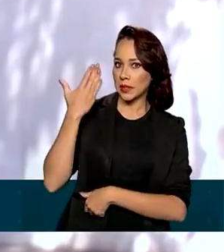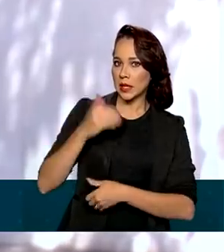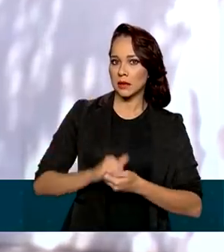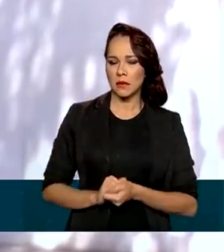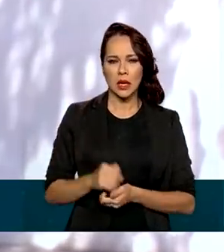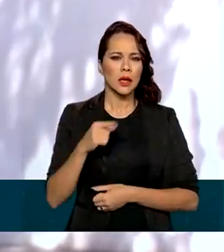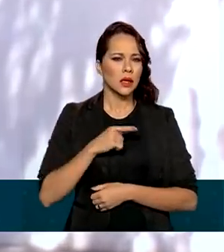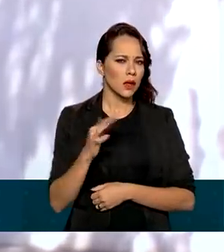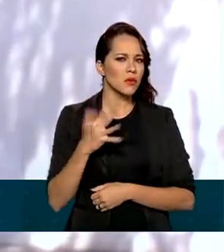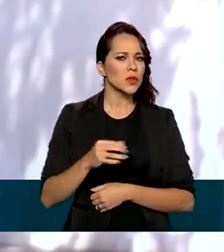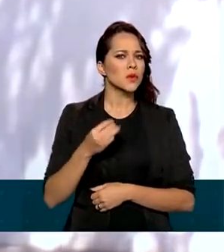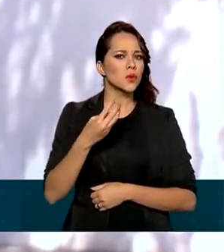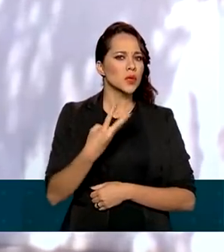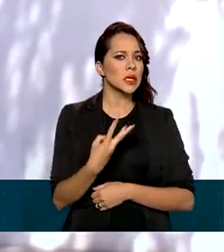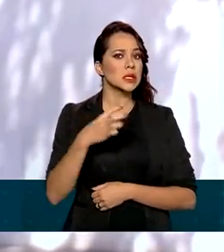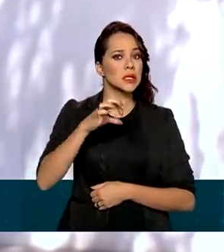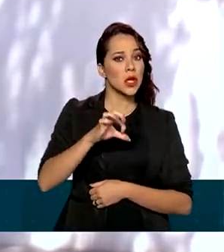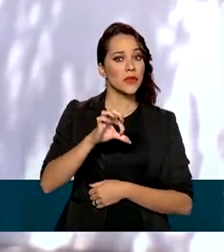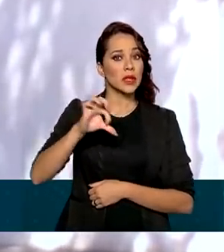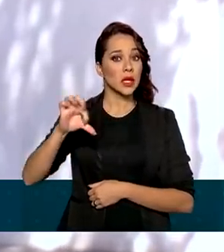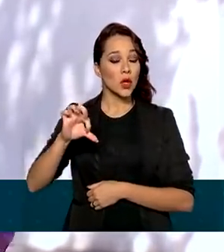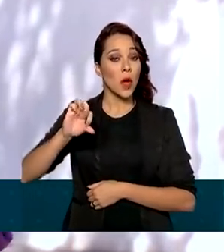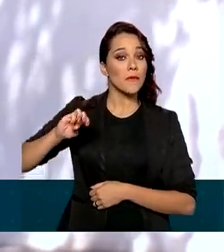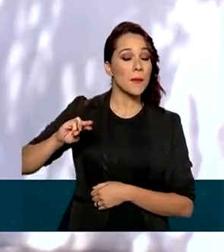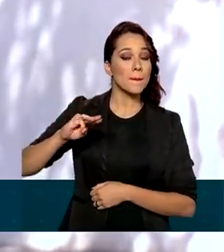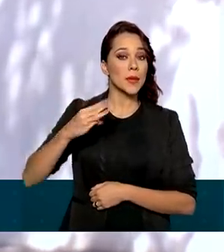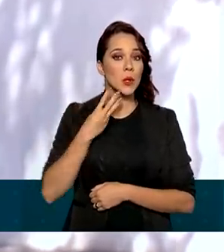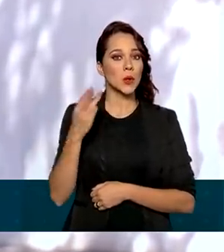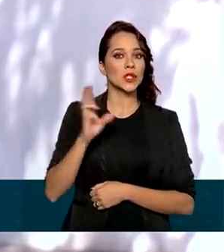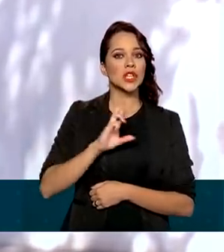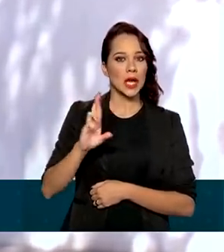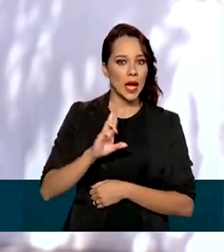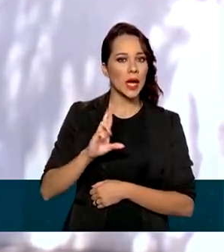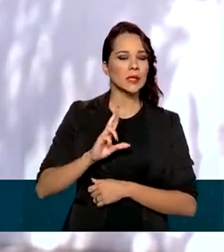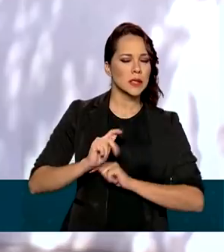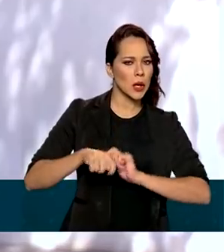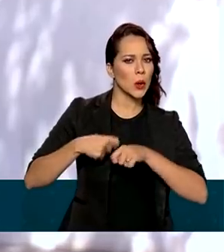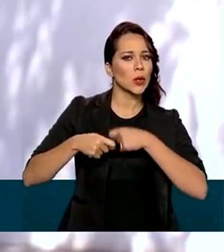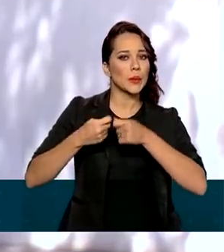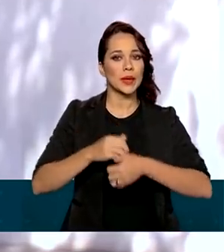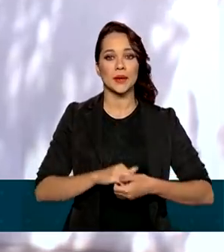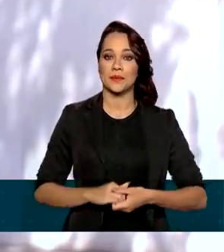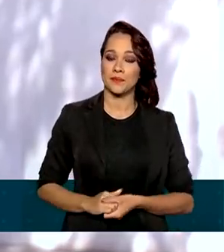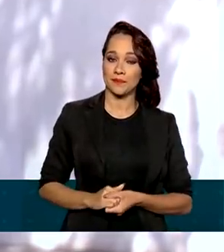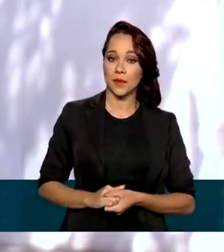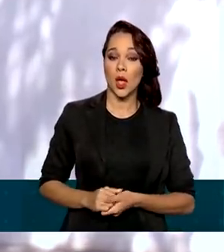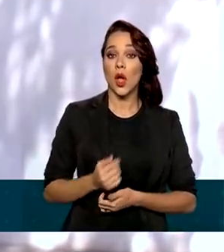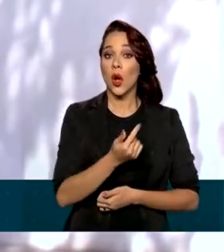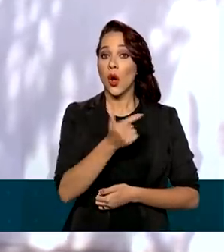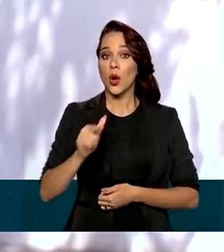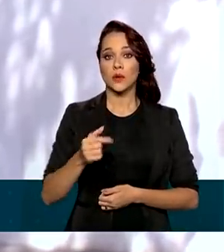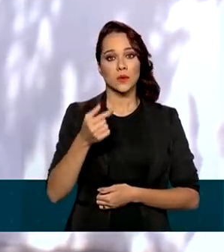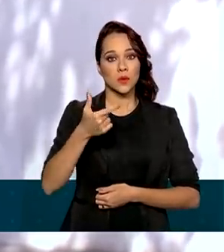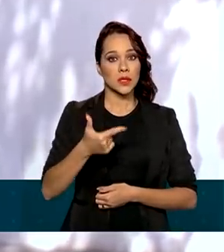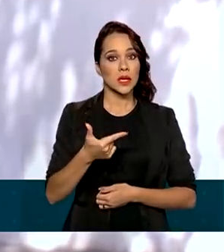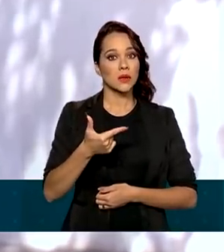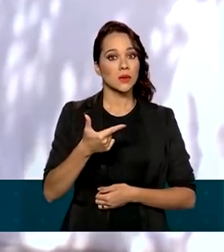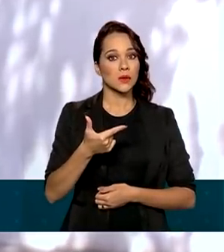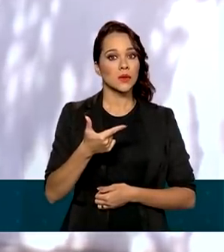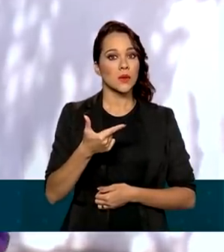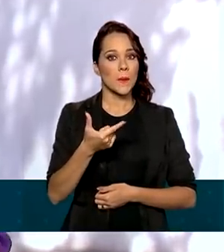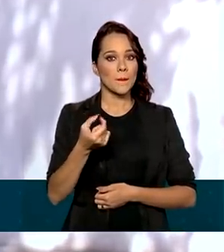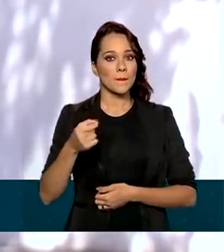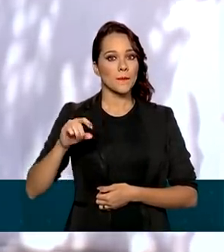o que gerou cerca de 299 milhões de reais em economia. Outros 200 milhões de